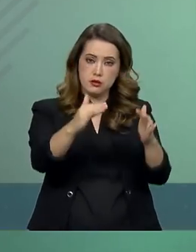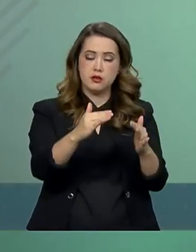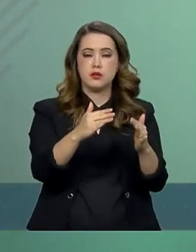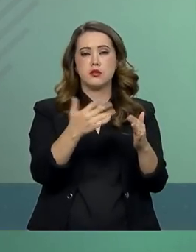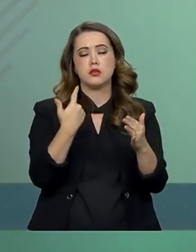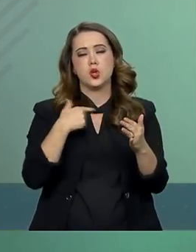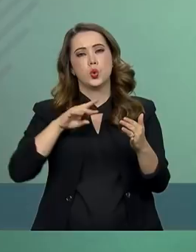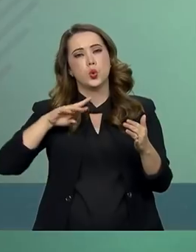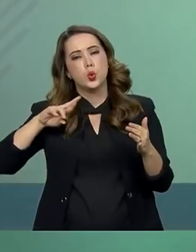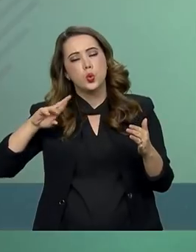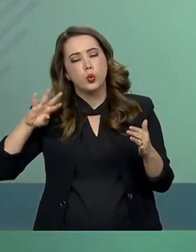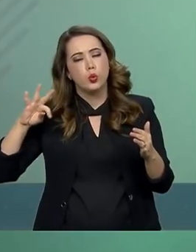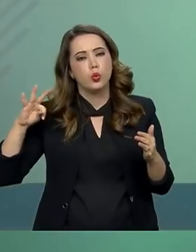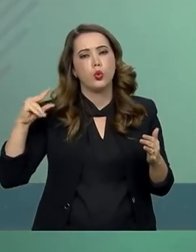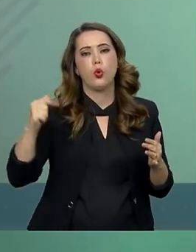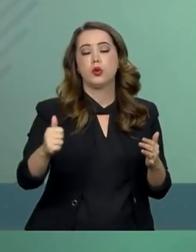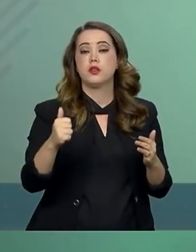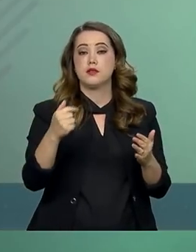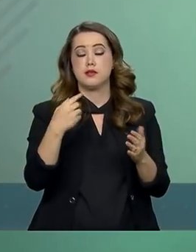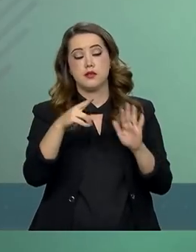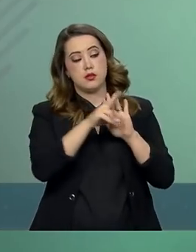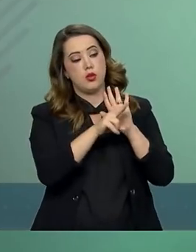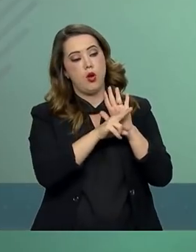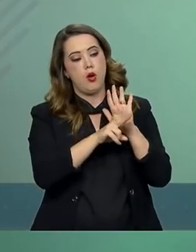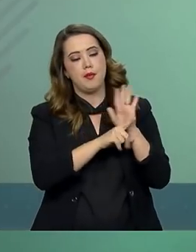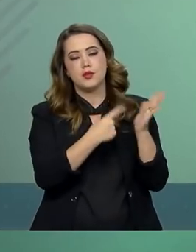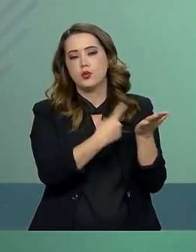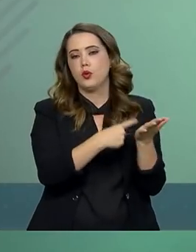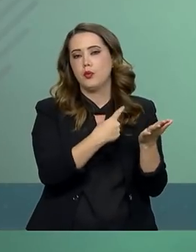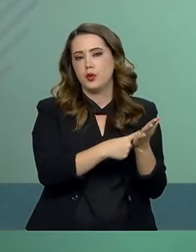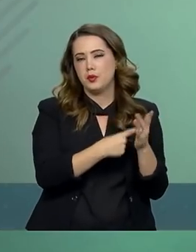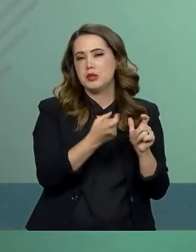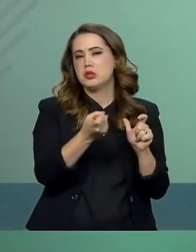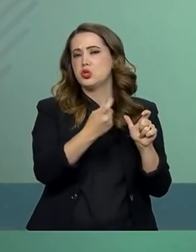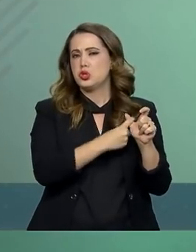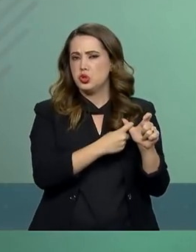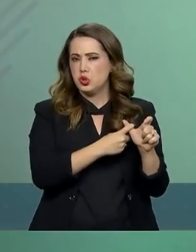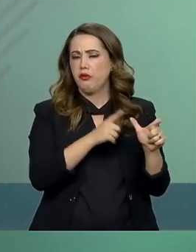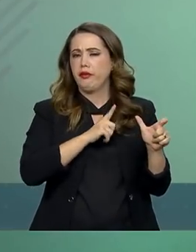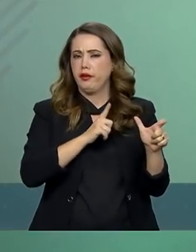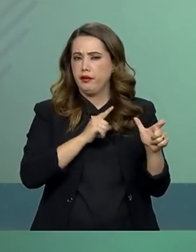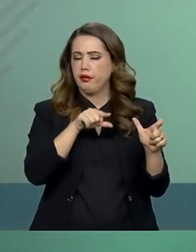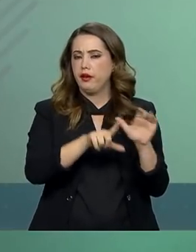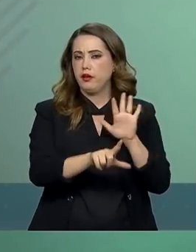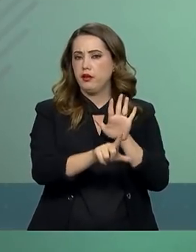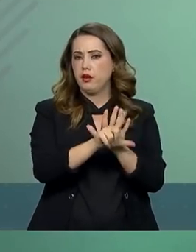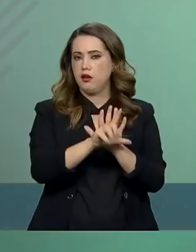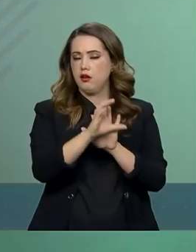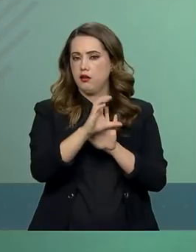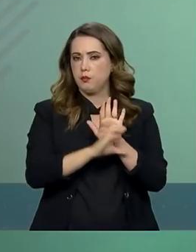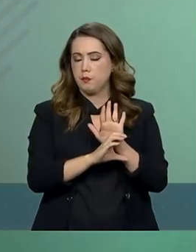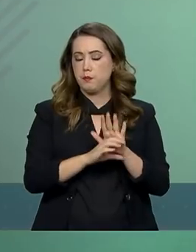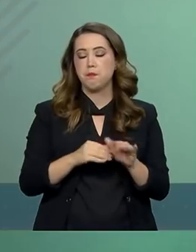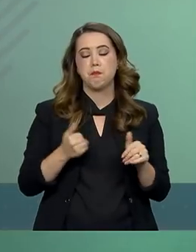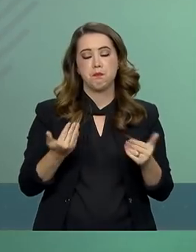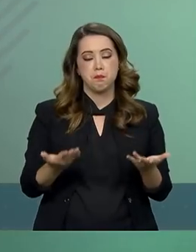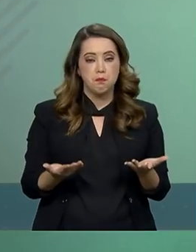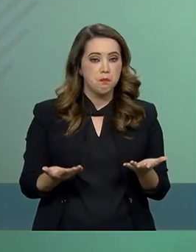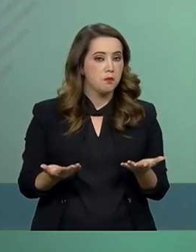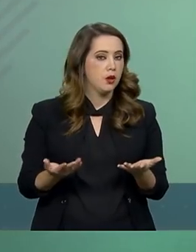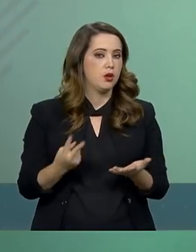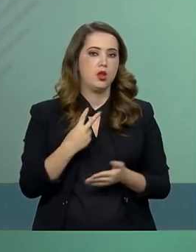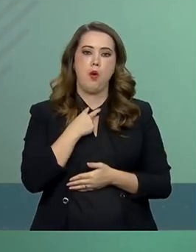contrapartidas da renegociação de dívidas previstas na lei complementar e não